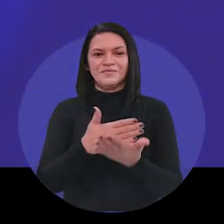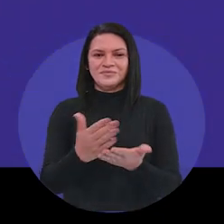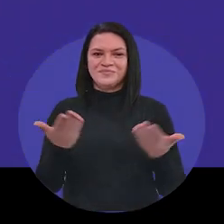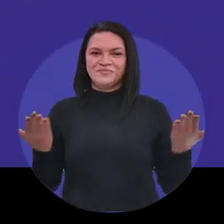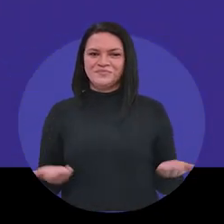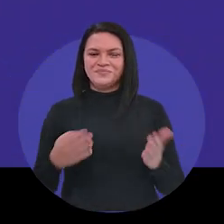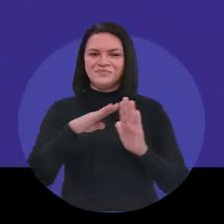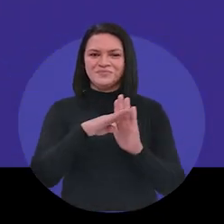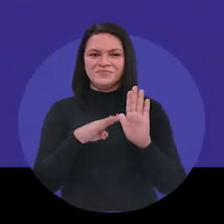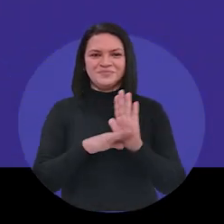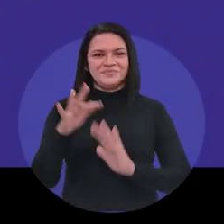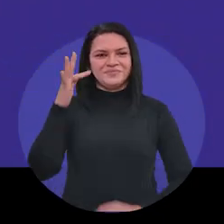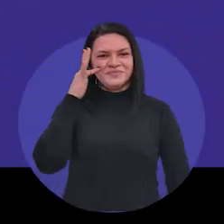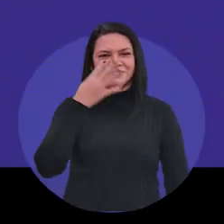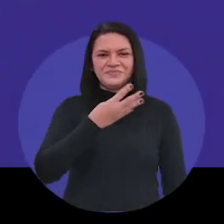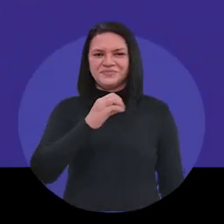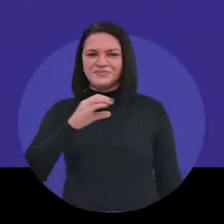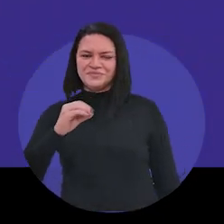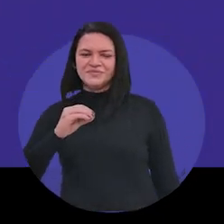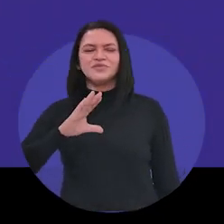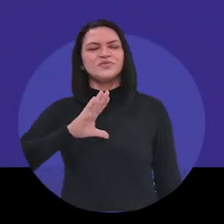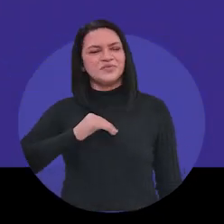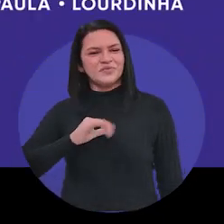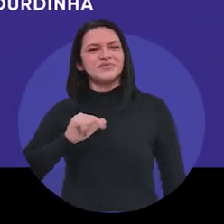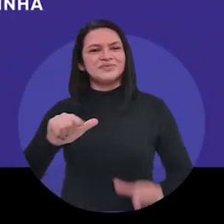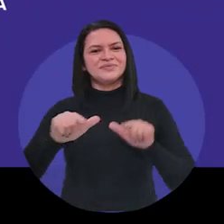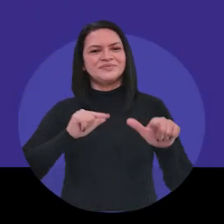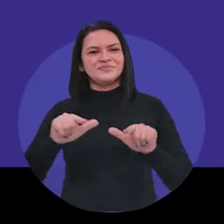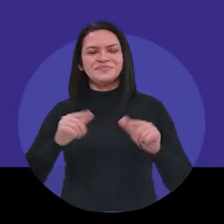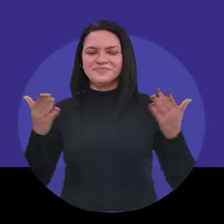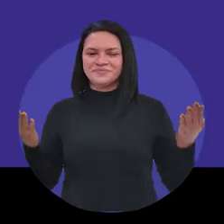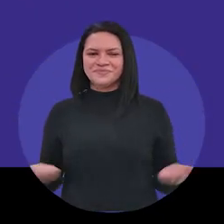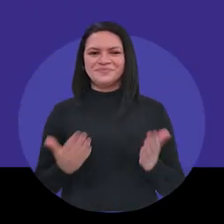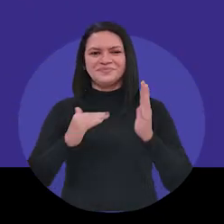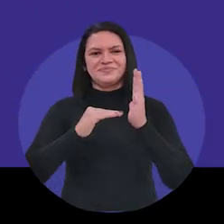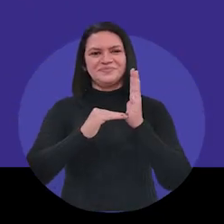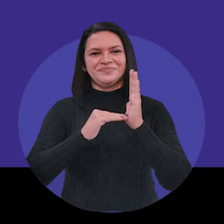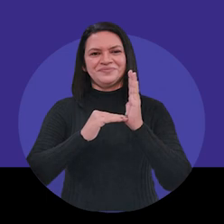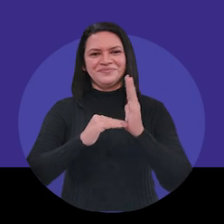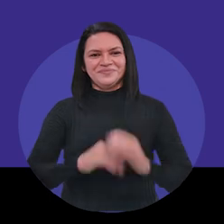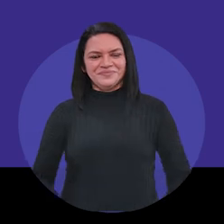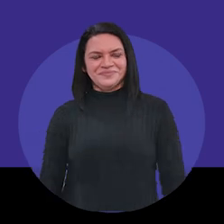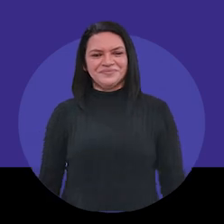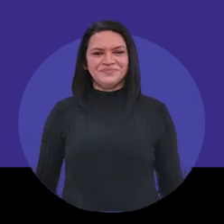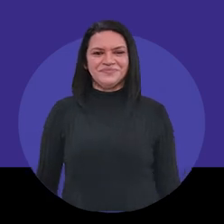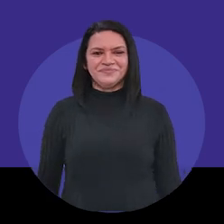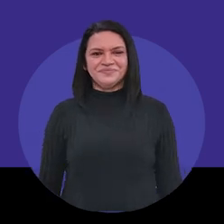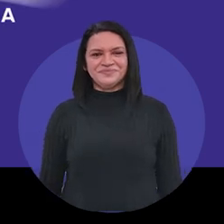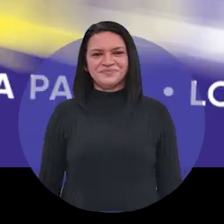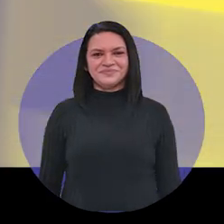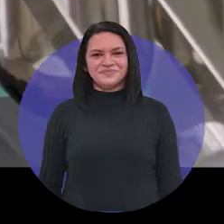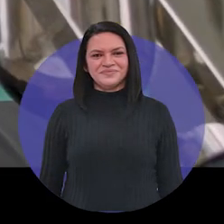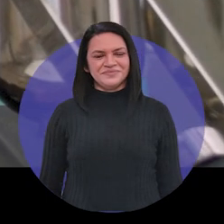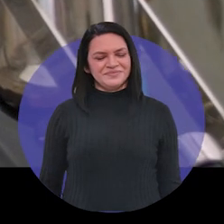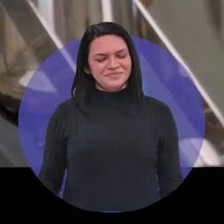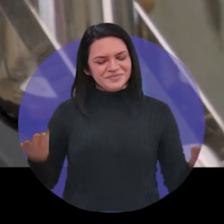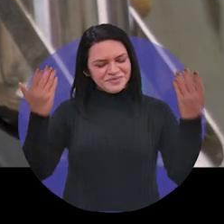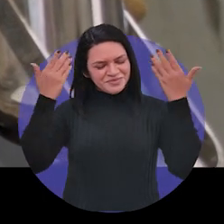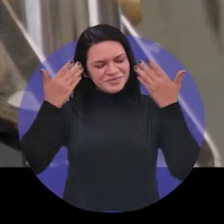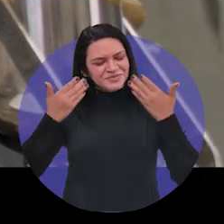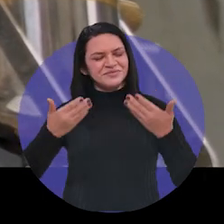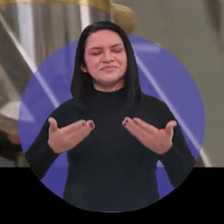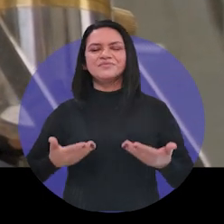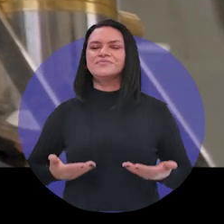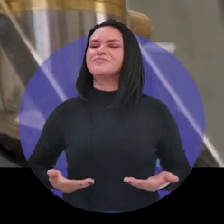Começa agora o programa Flávio Dino 400. Coragem e trabalho agora no Senado. Eu